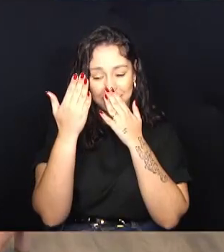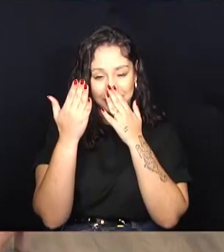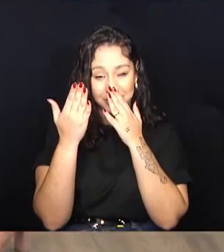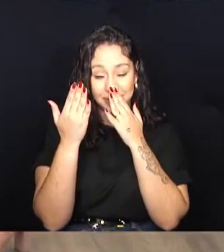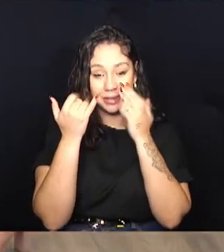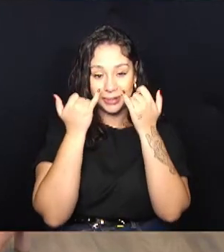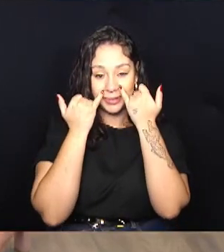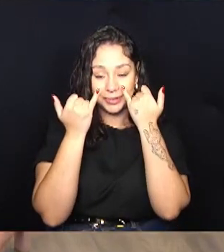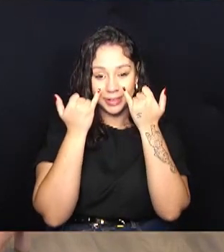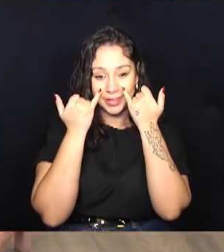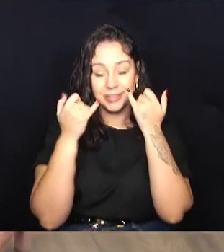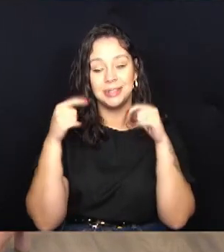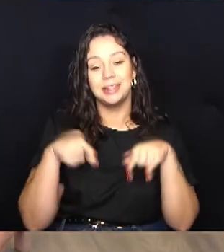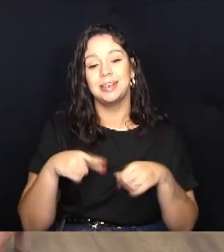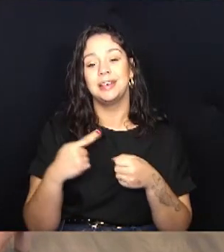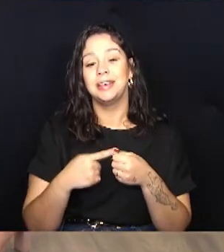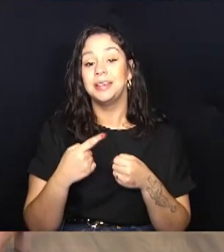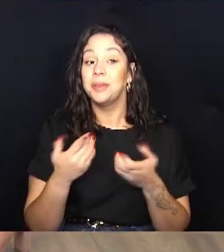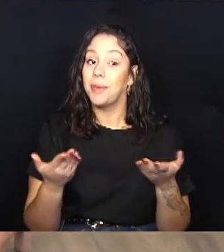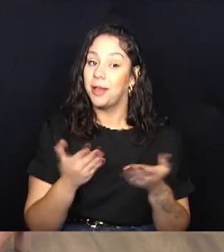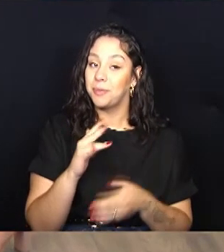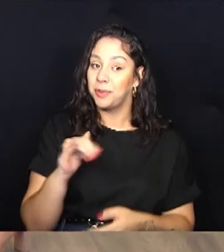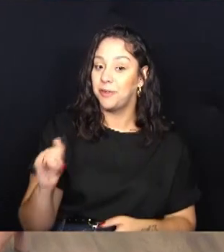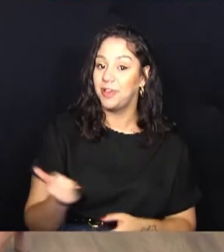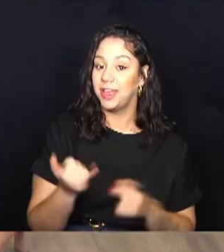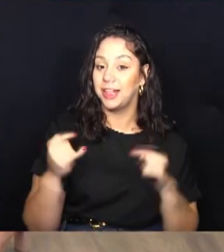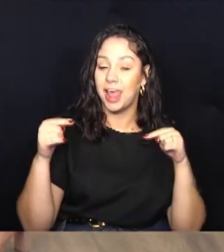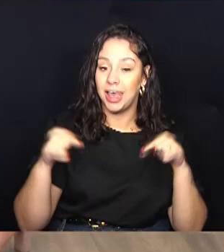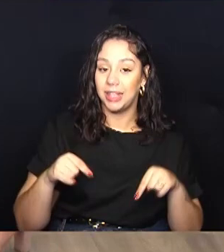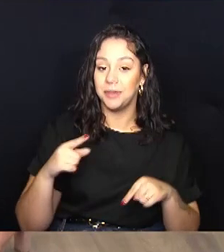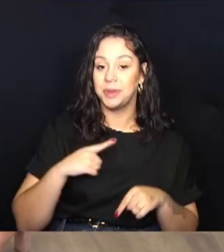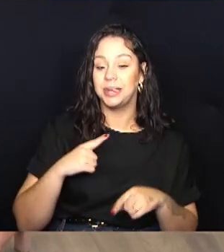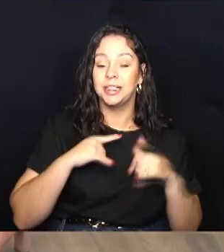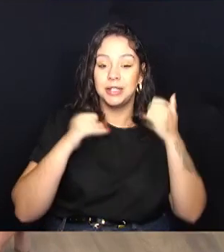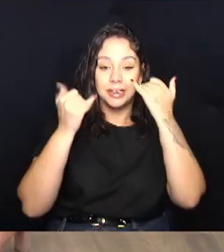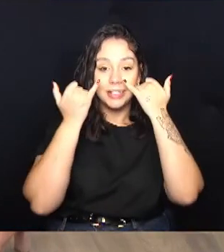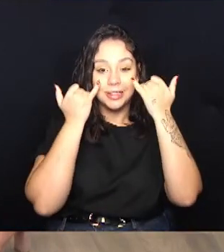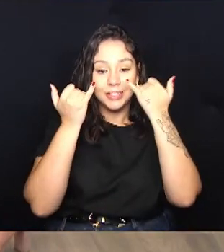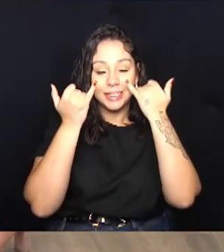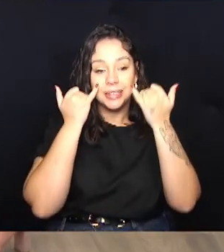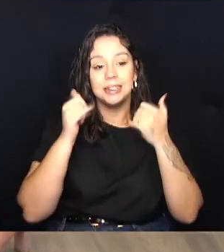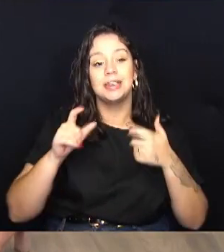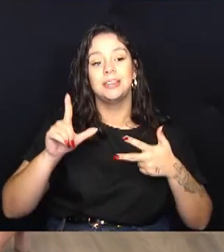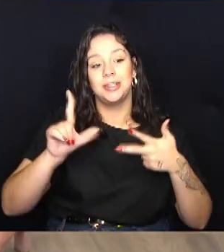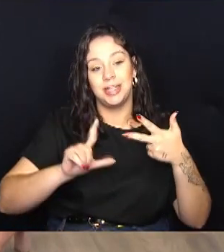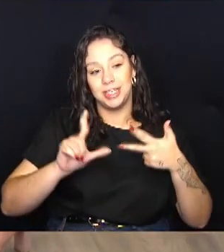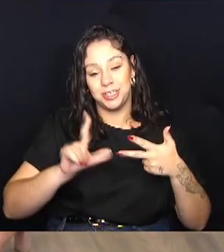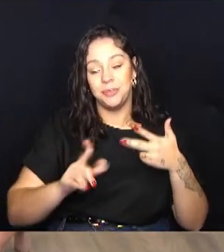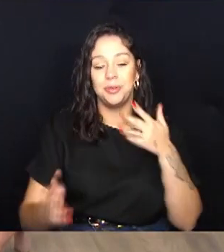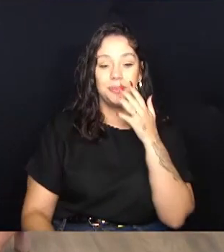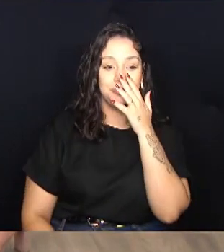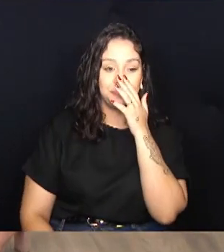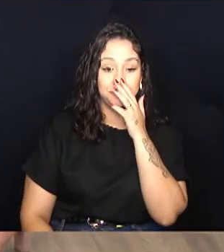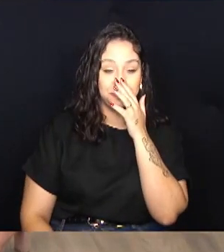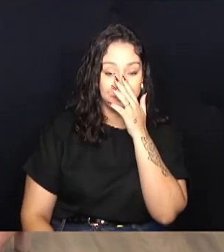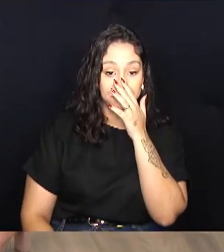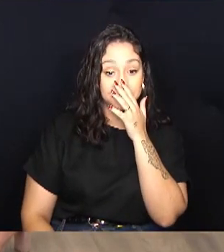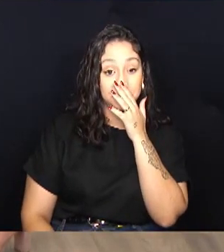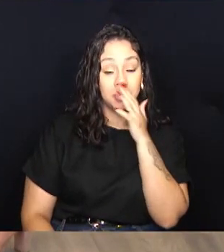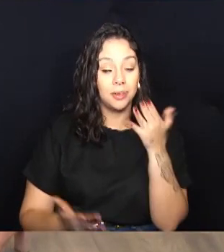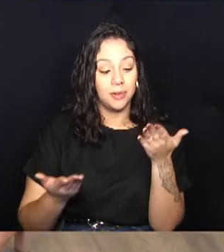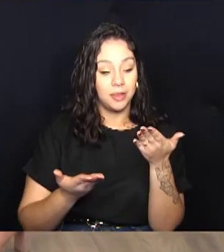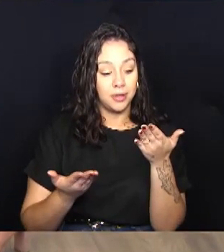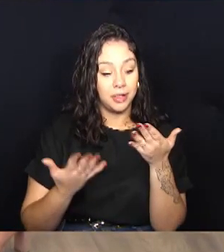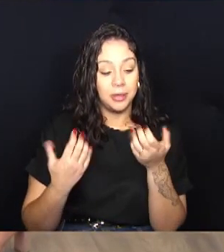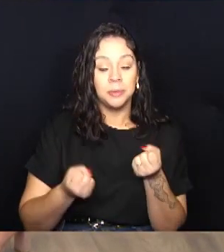Mas eu já vou aproveitar a sua presença nos nossos estúdios para nós falarmos das notícias do Legislativo e a gente começa falando sobre uma